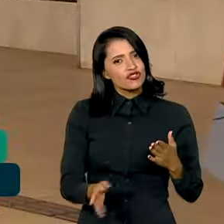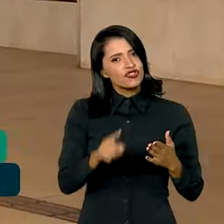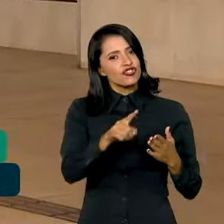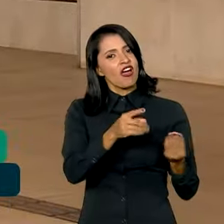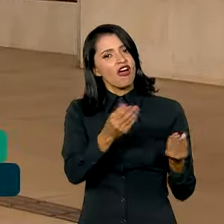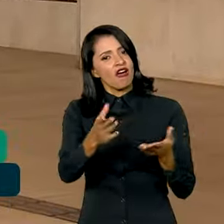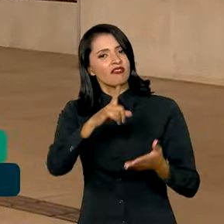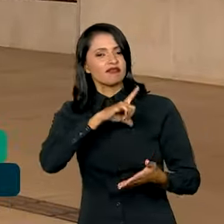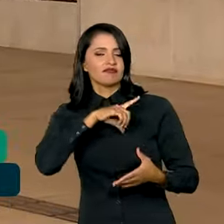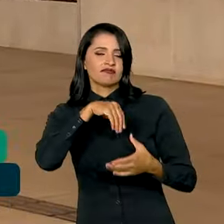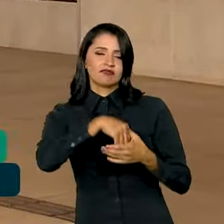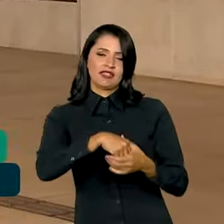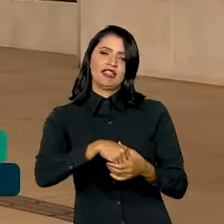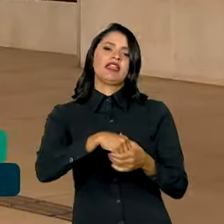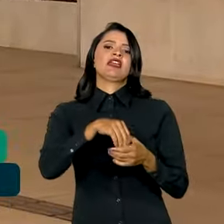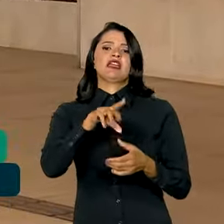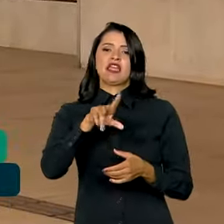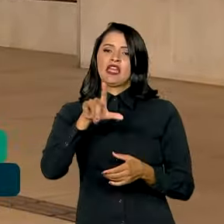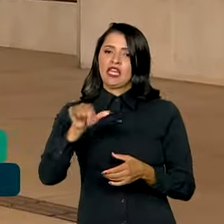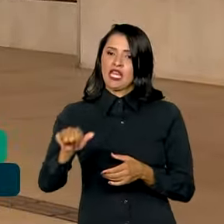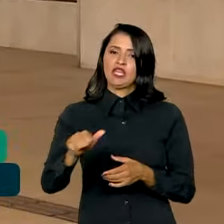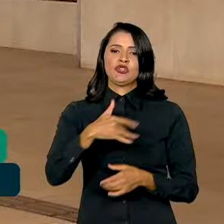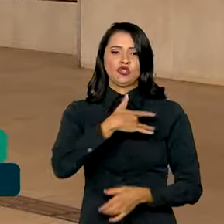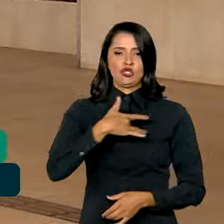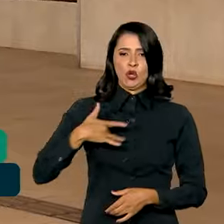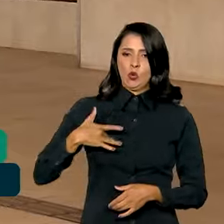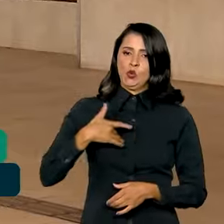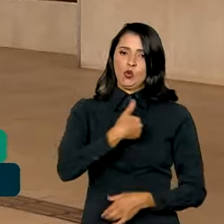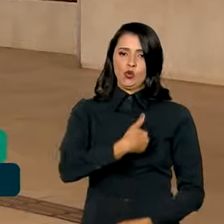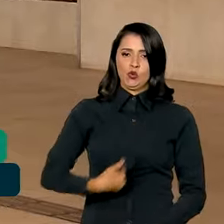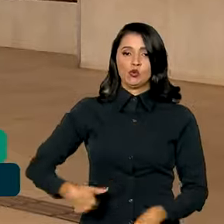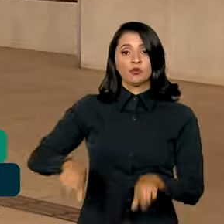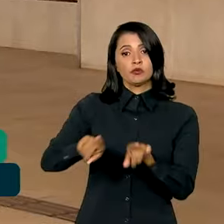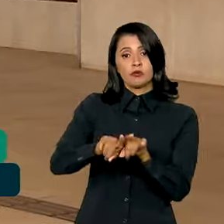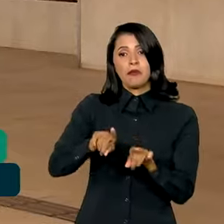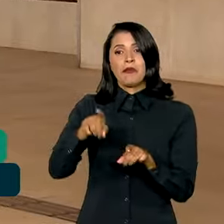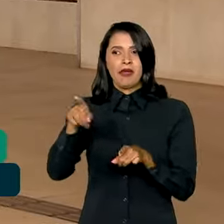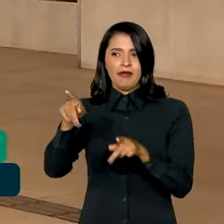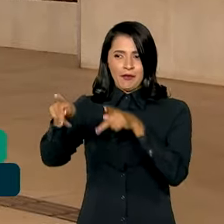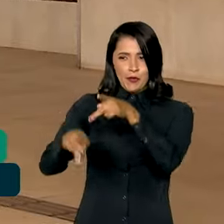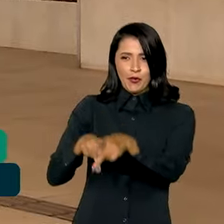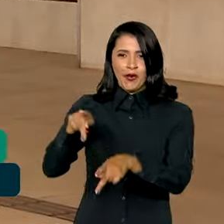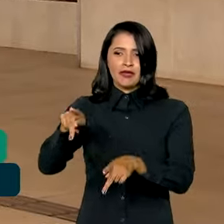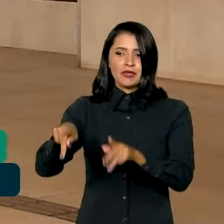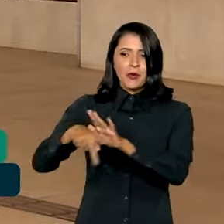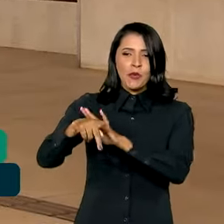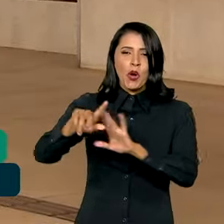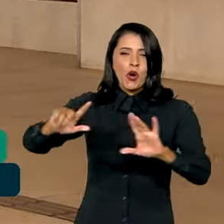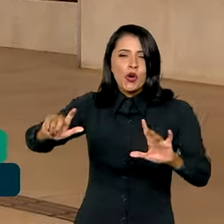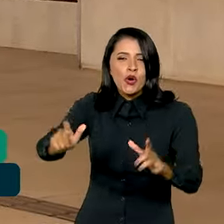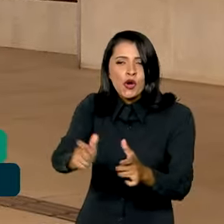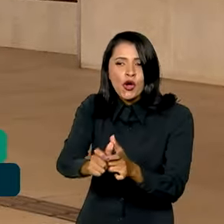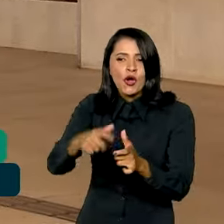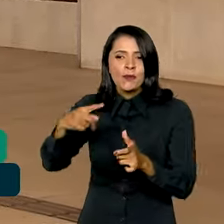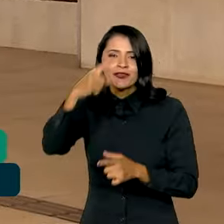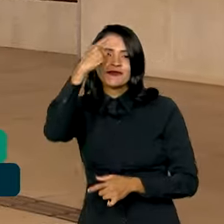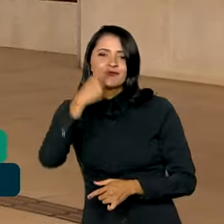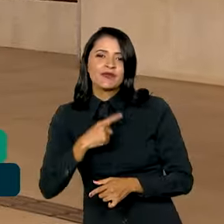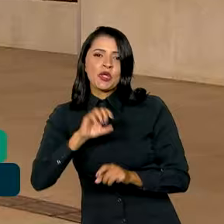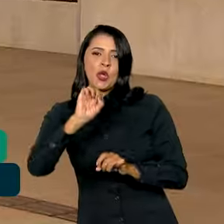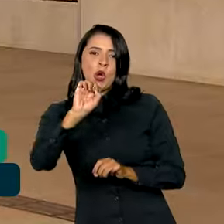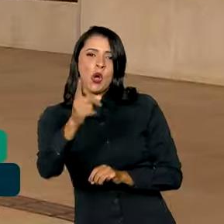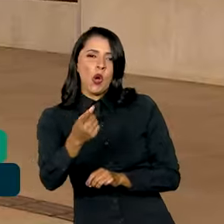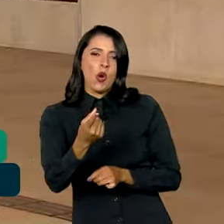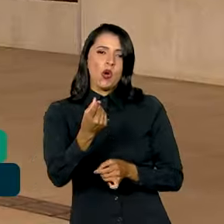ofertado na rede pública. E mesmo nos casos de populações muito específicas, ou quando o custo unitário do